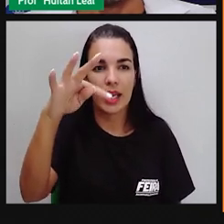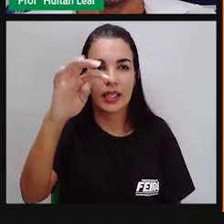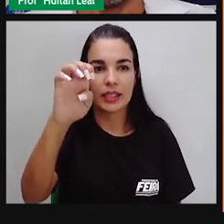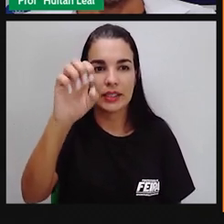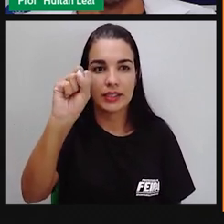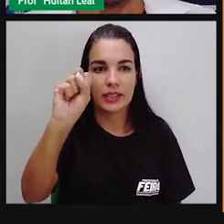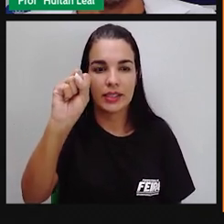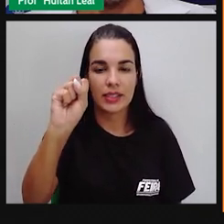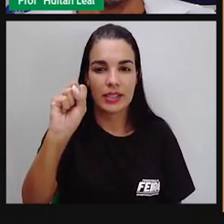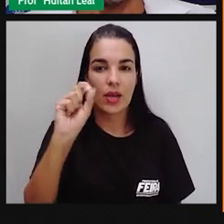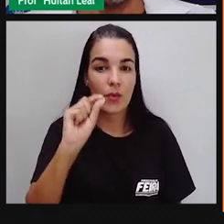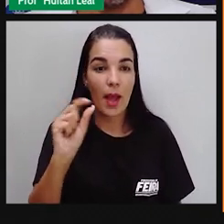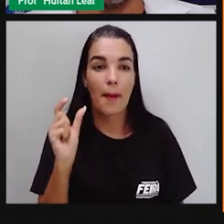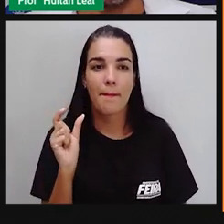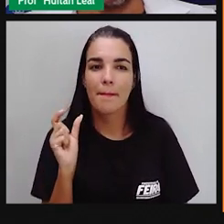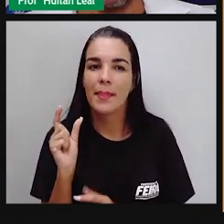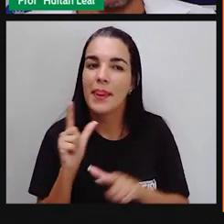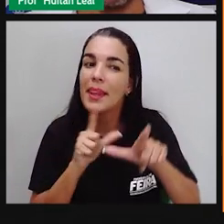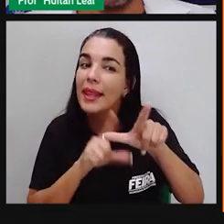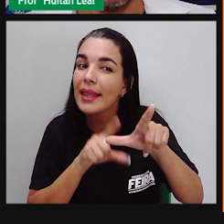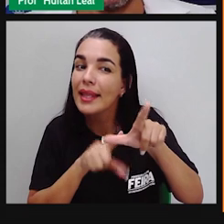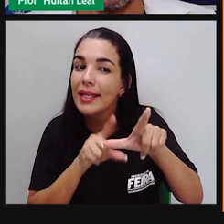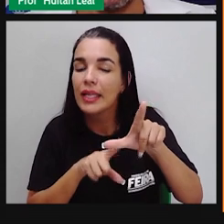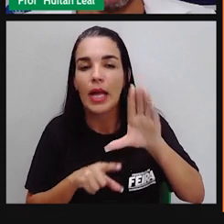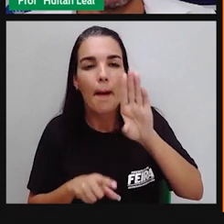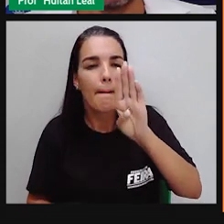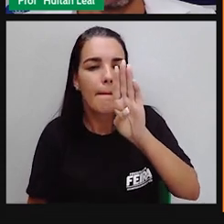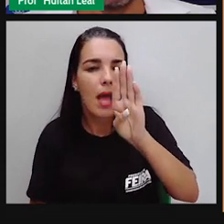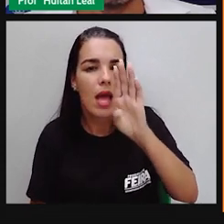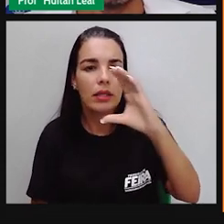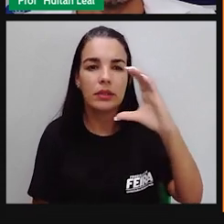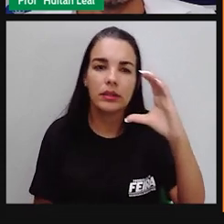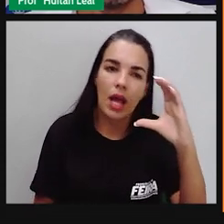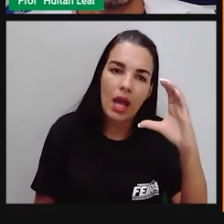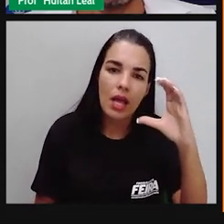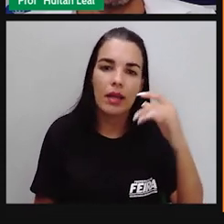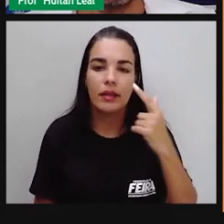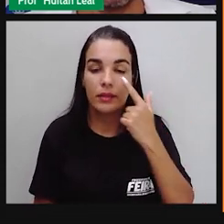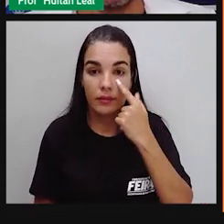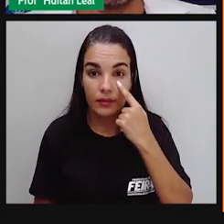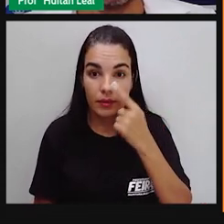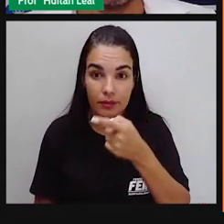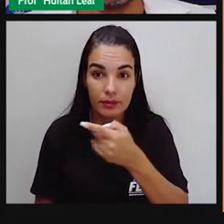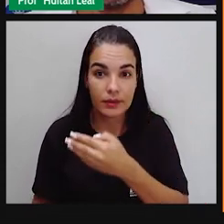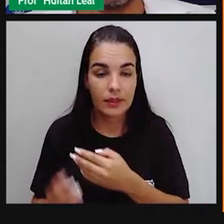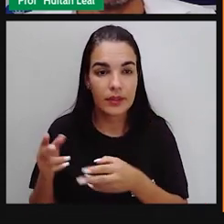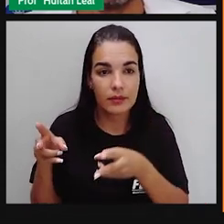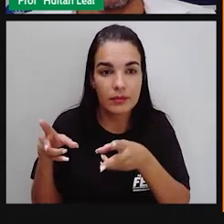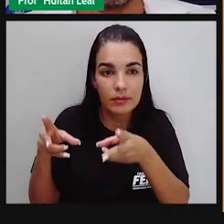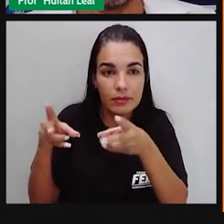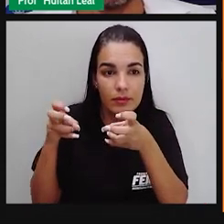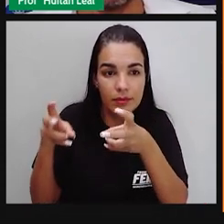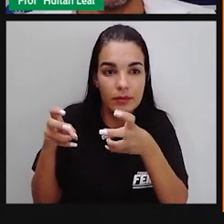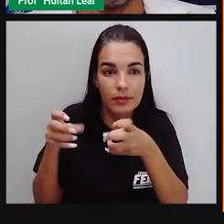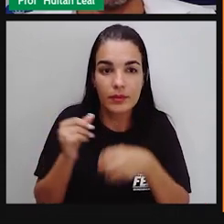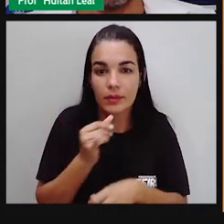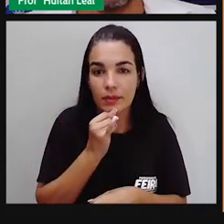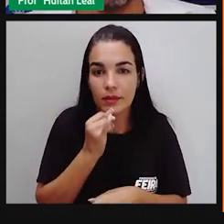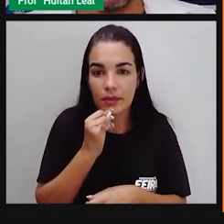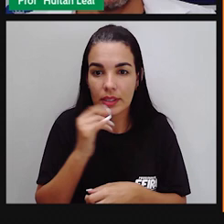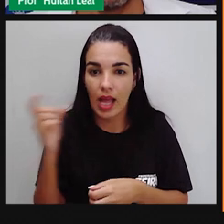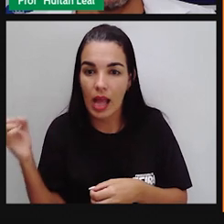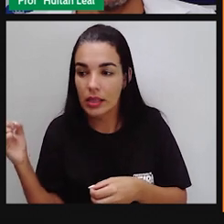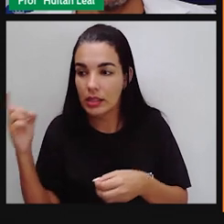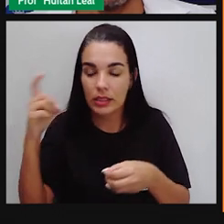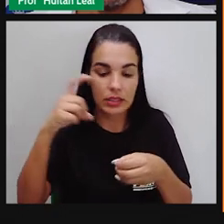Então, consonantais, lembram de consoantes. Percebam o exemplo. Trazei três pratos de trigo